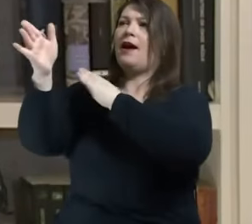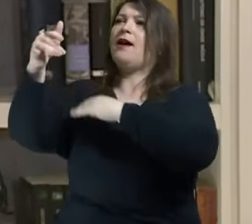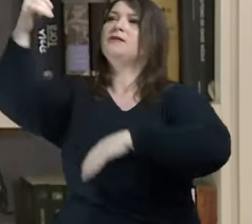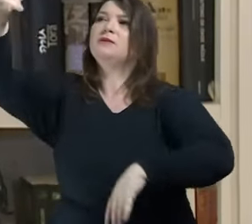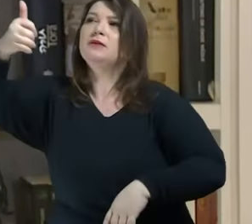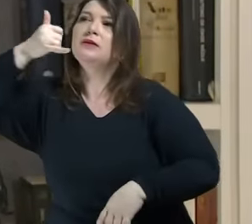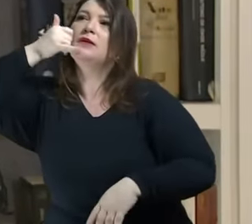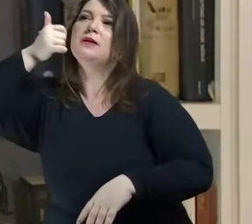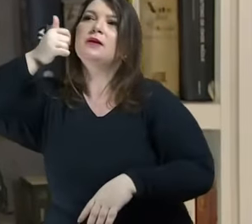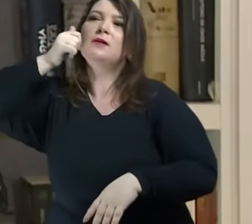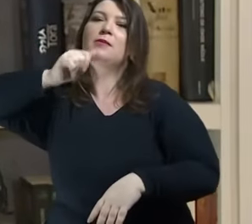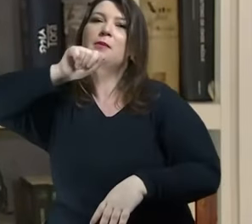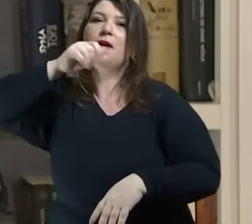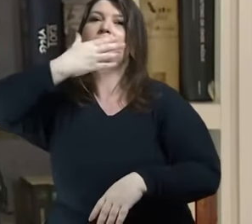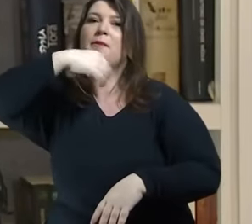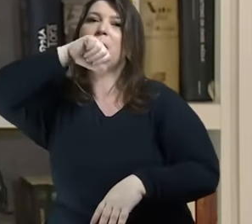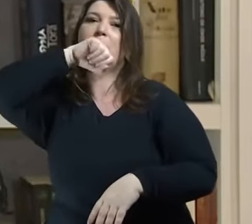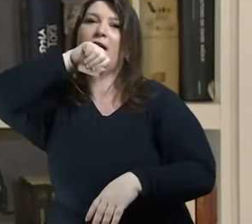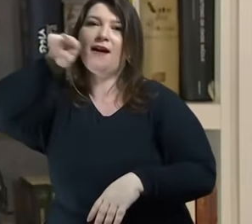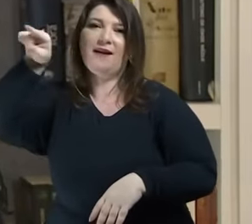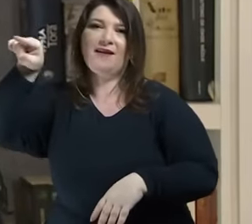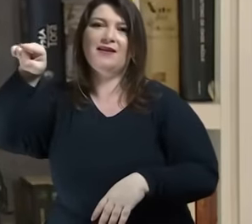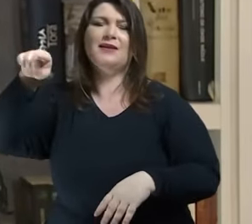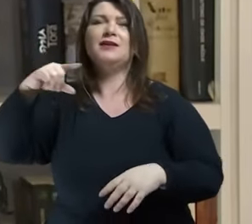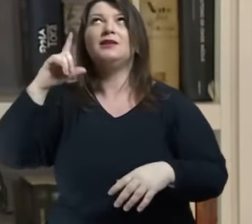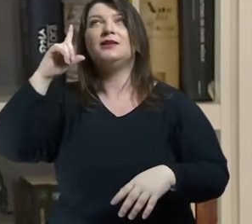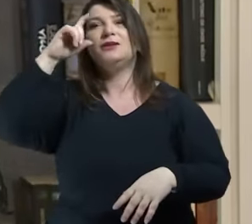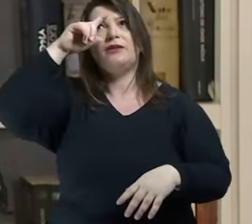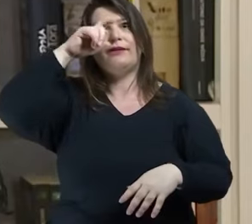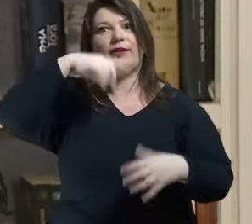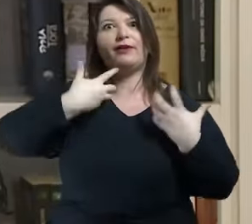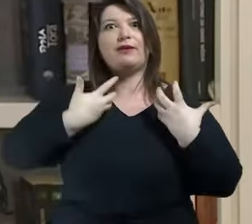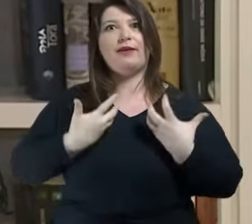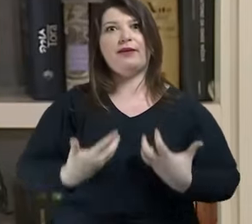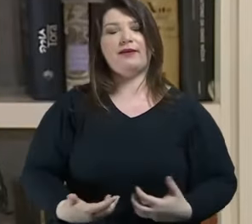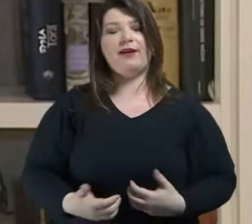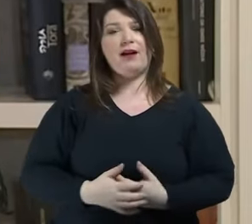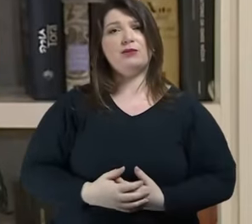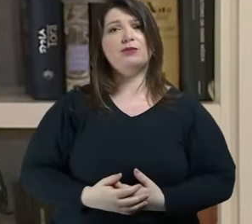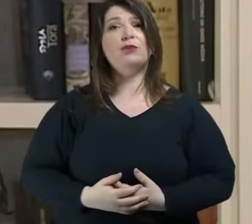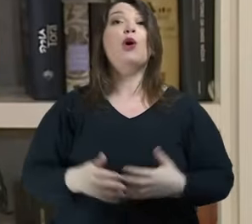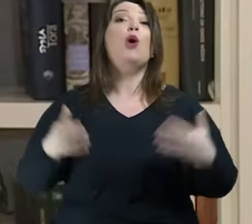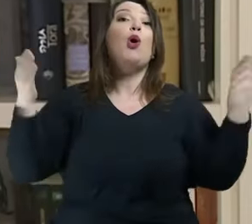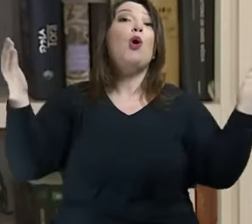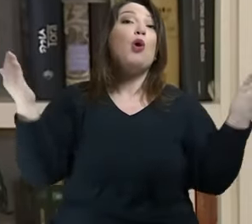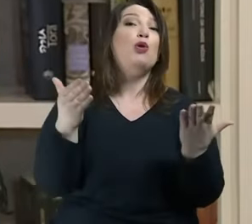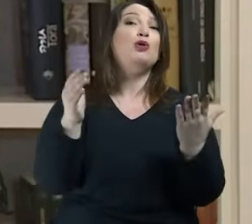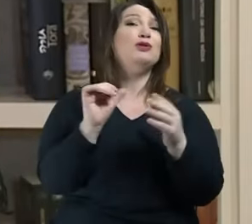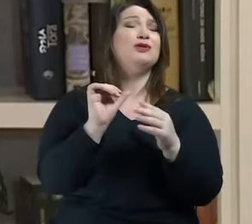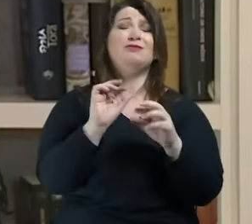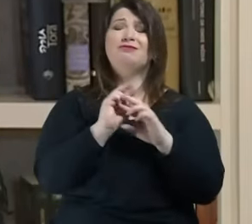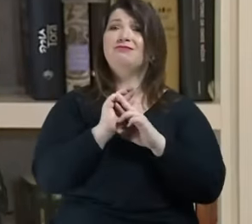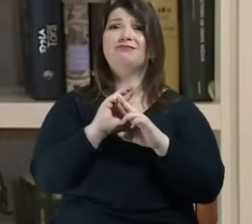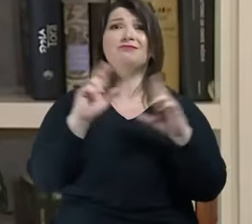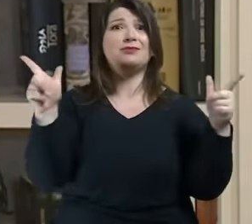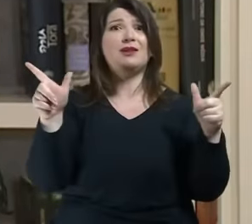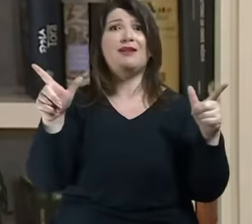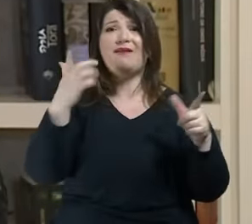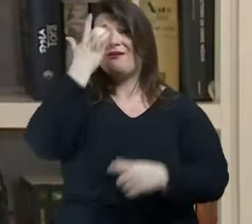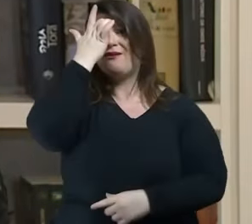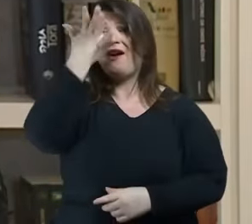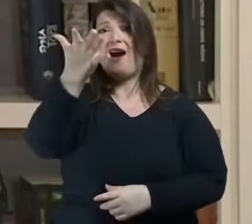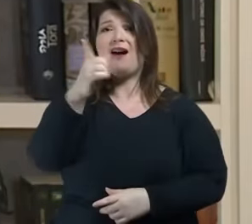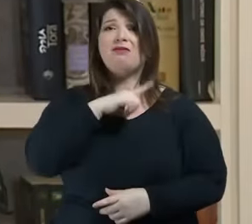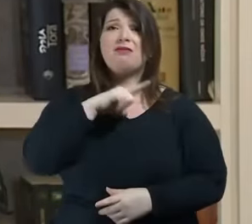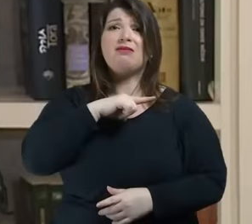hoje eu tenho o celular eu tenho o fixo do lado da minha cama e o celular é tudo mais fácil há 30 anos eu tinha que